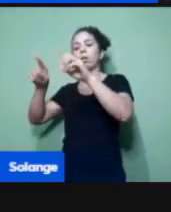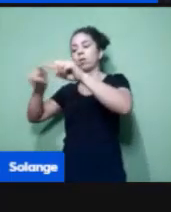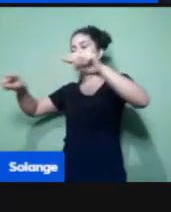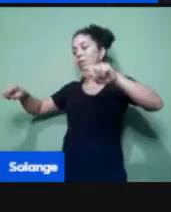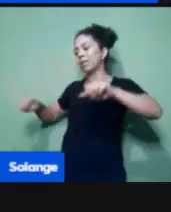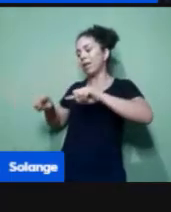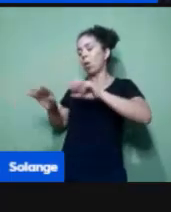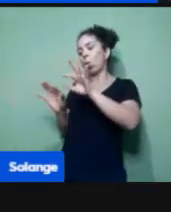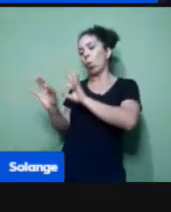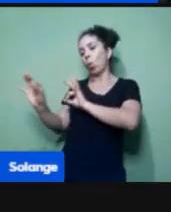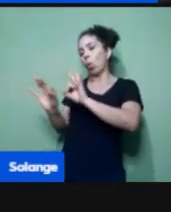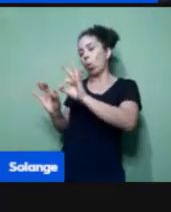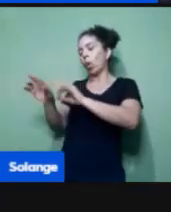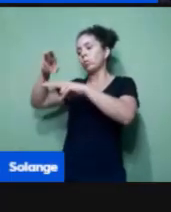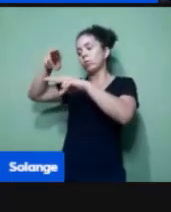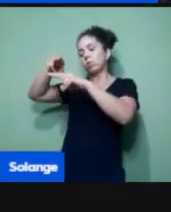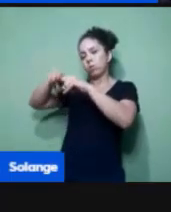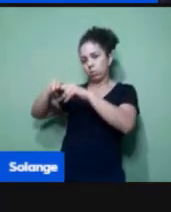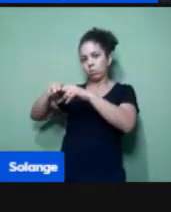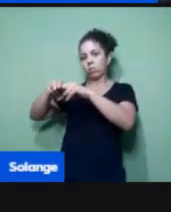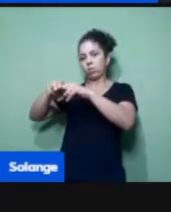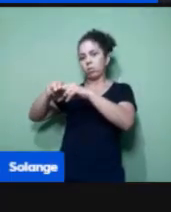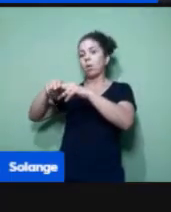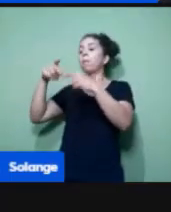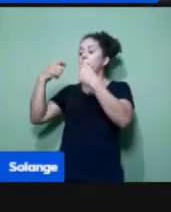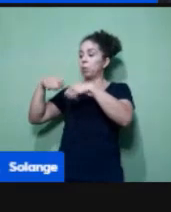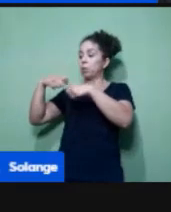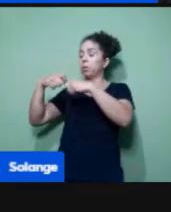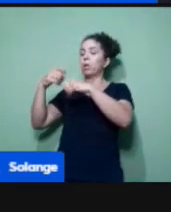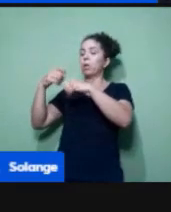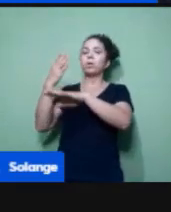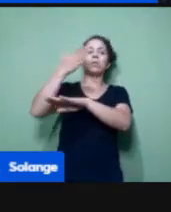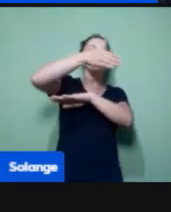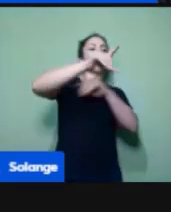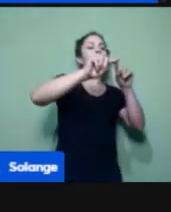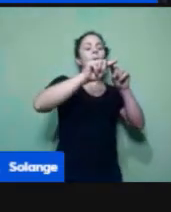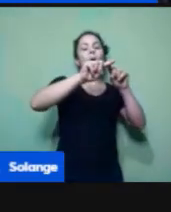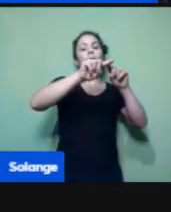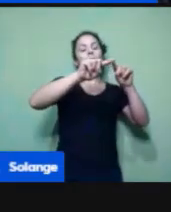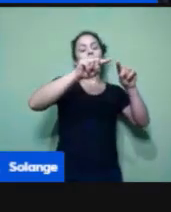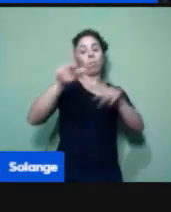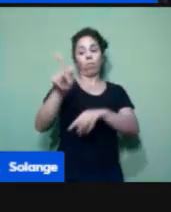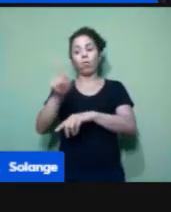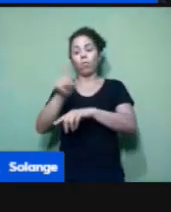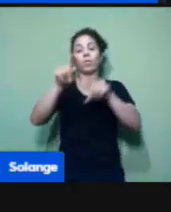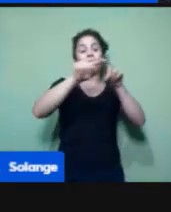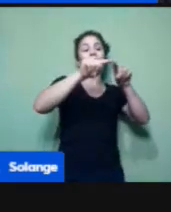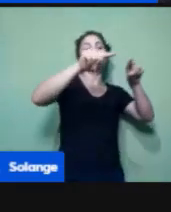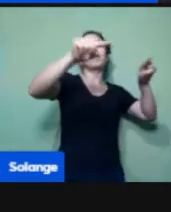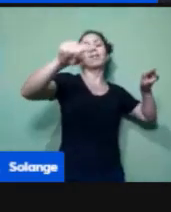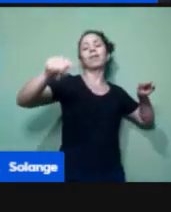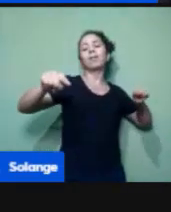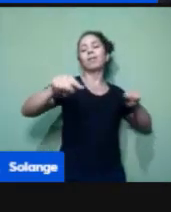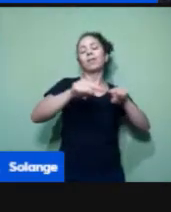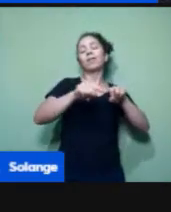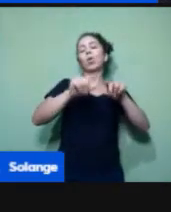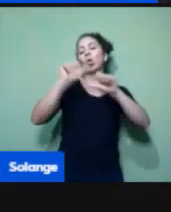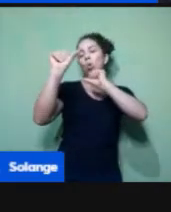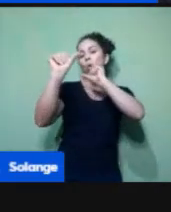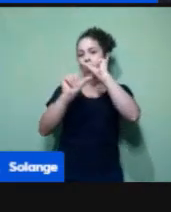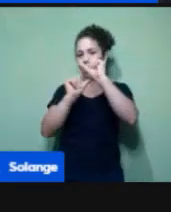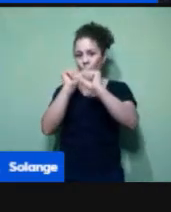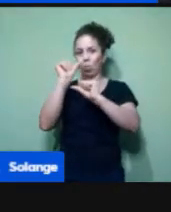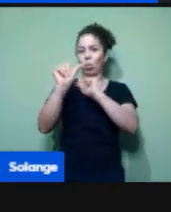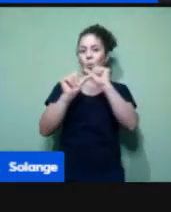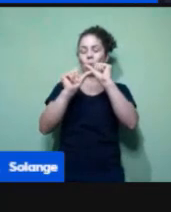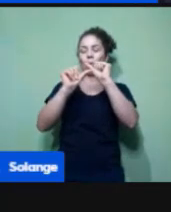sabe que a gente tem que sair de uma sala, às vezes, ir para a outra, às vezes, a nossa, a outra sala que a gente vai do outro, quando as escolas são muito